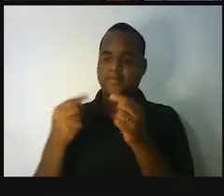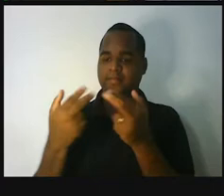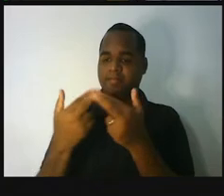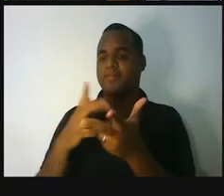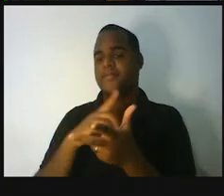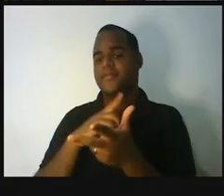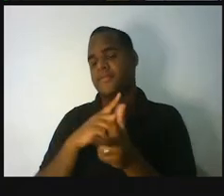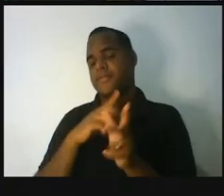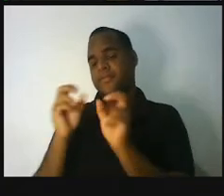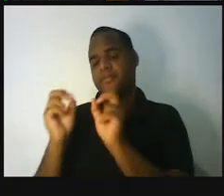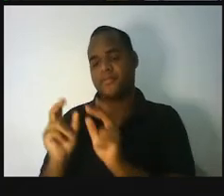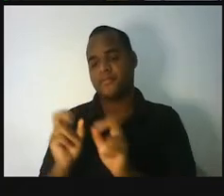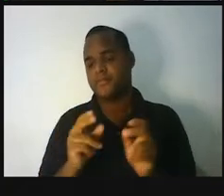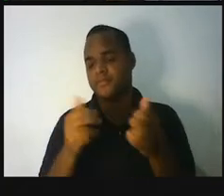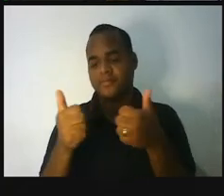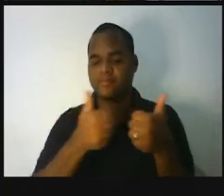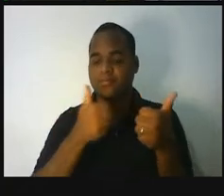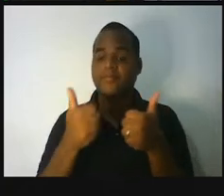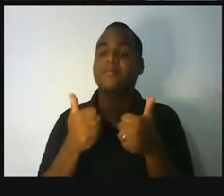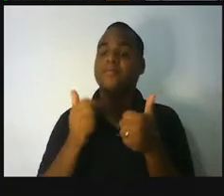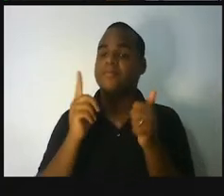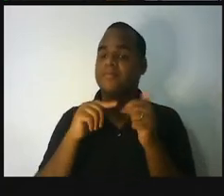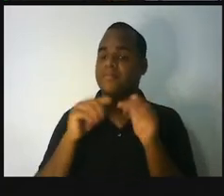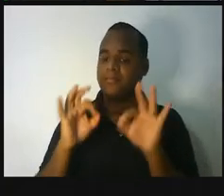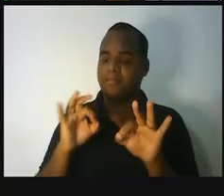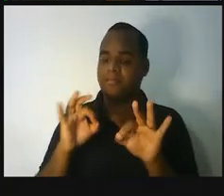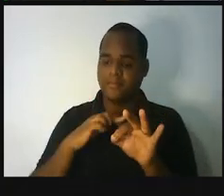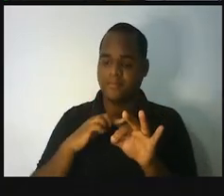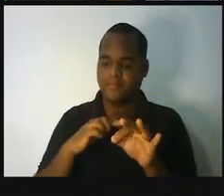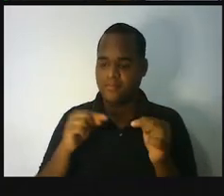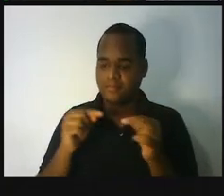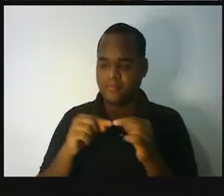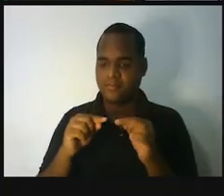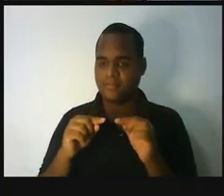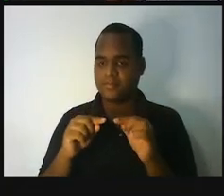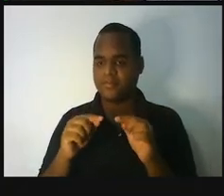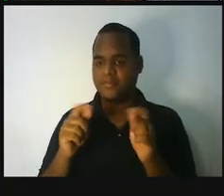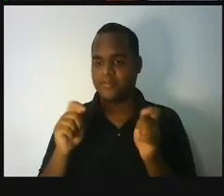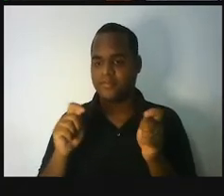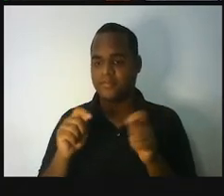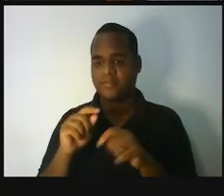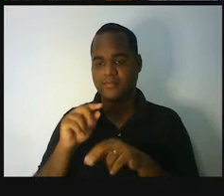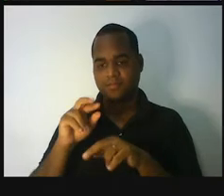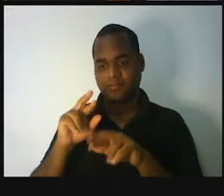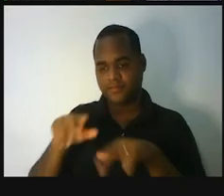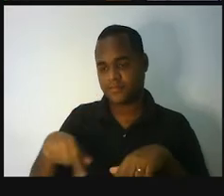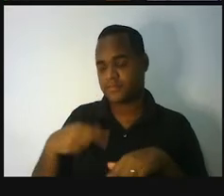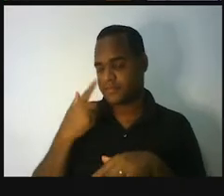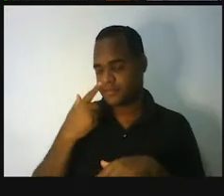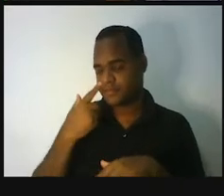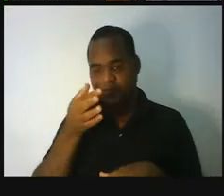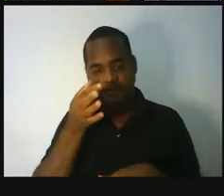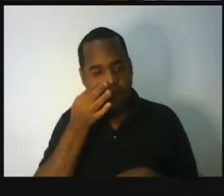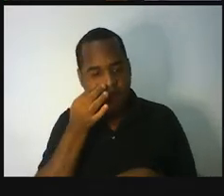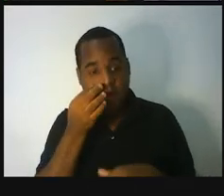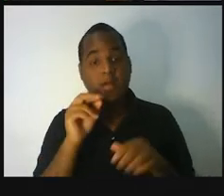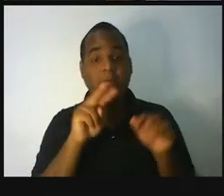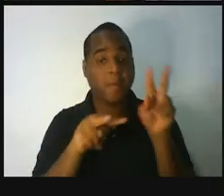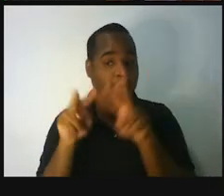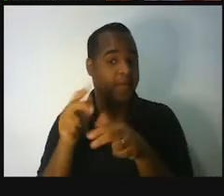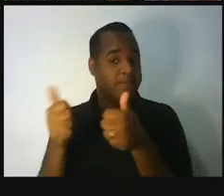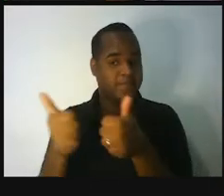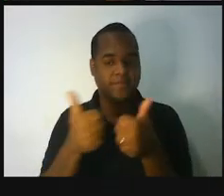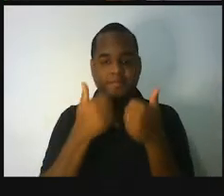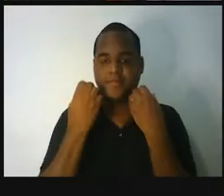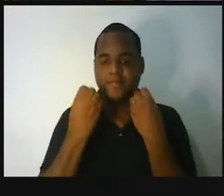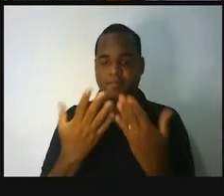embaixo no comentário. Tá bom? Que aí, todo mundo consegue ver, né? E aí, a coisa fica bacana. Tá bom?